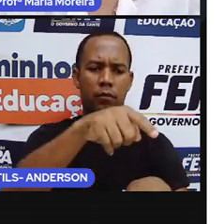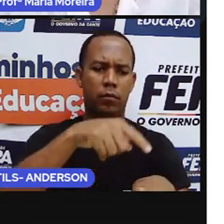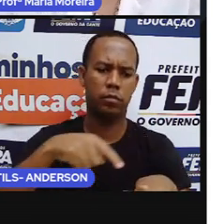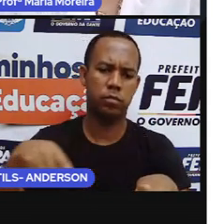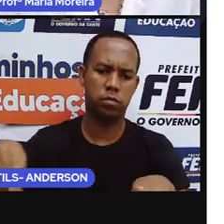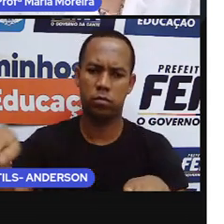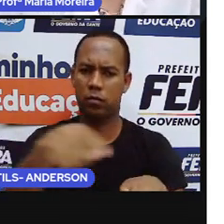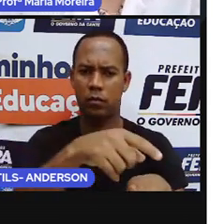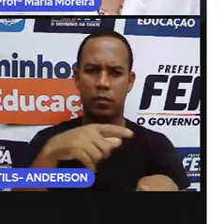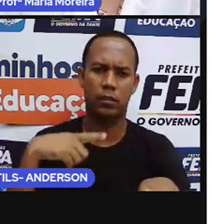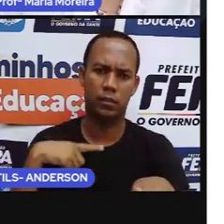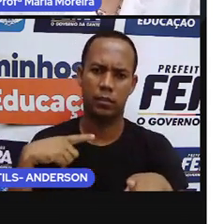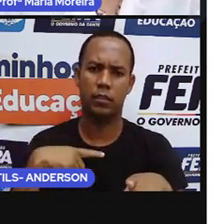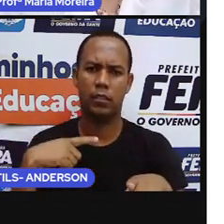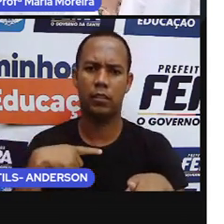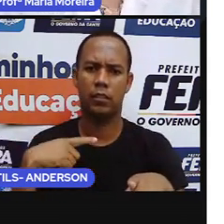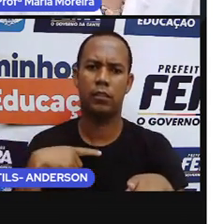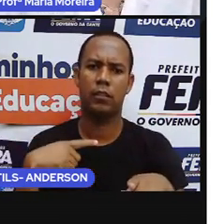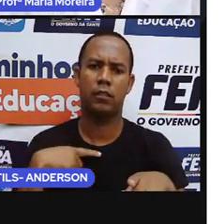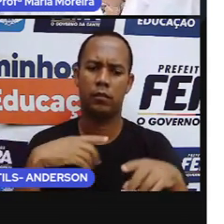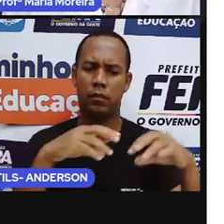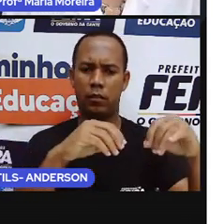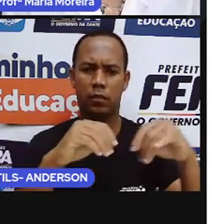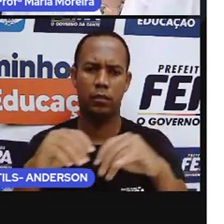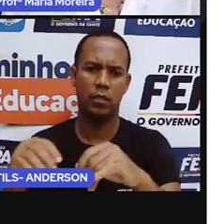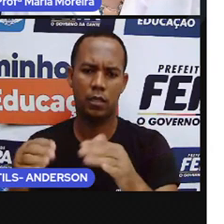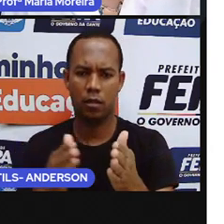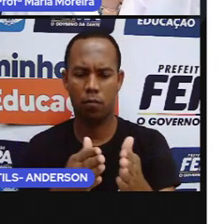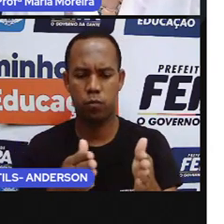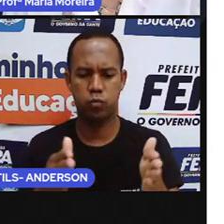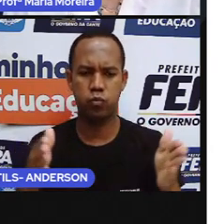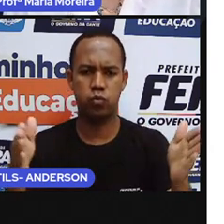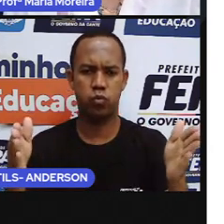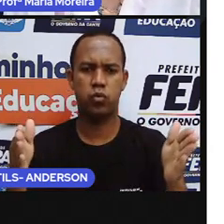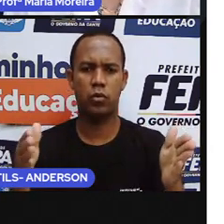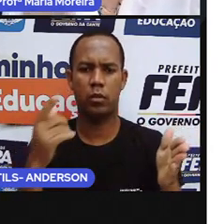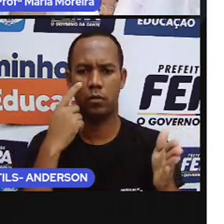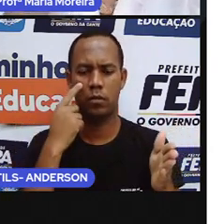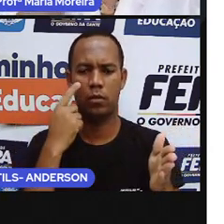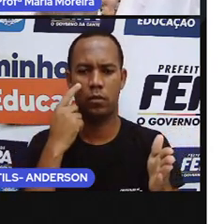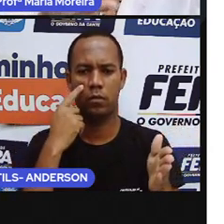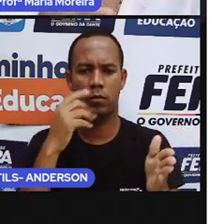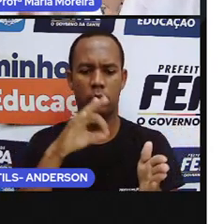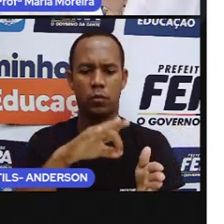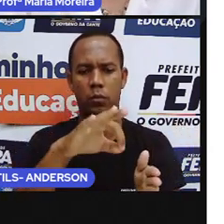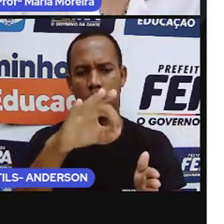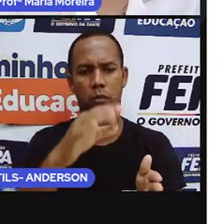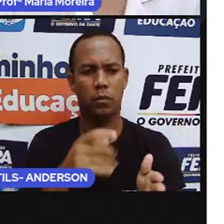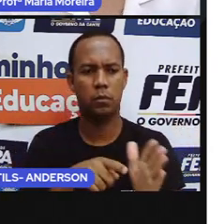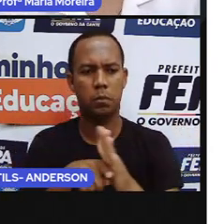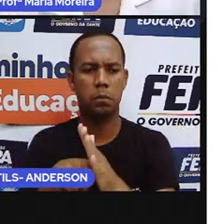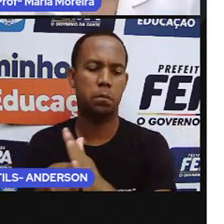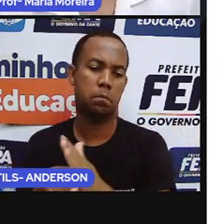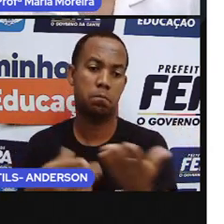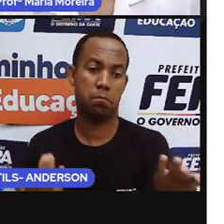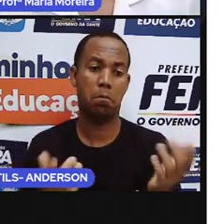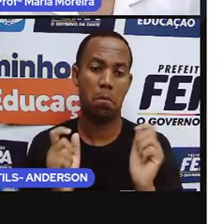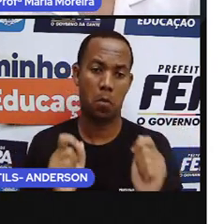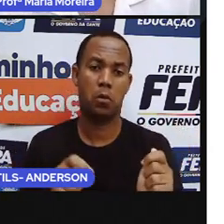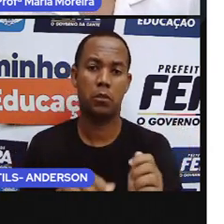É um território que não é tão pequeno assim que vocês vão descobrir porque vocês irão para o hospital que é o hectare.